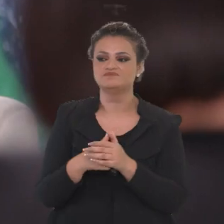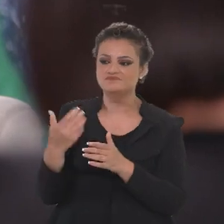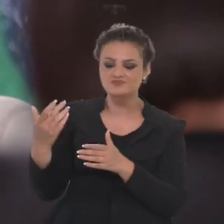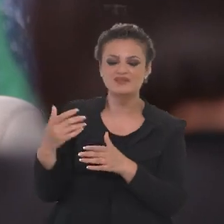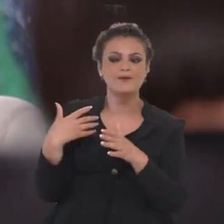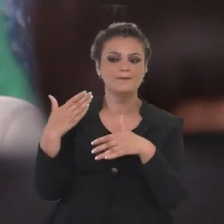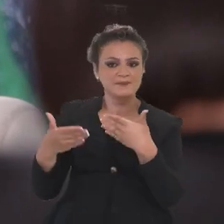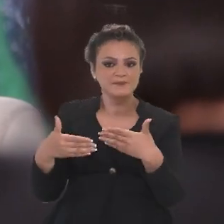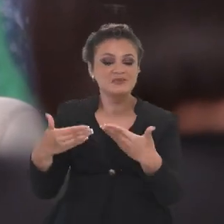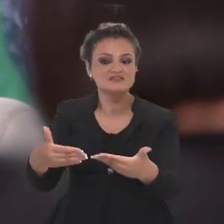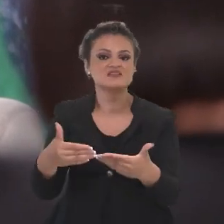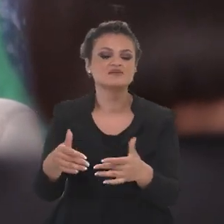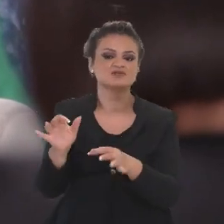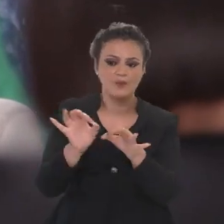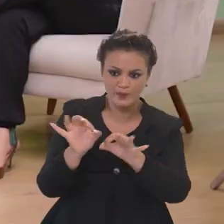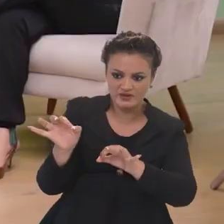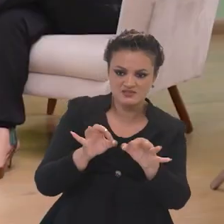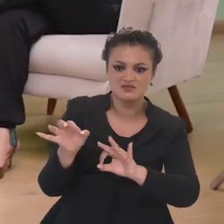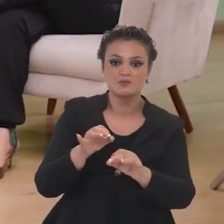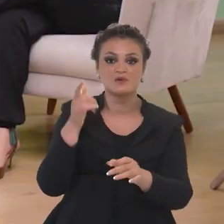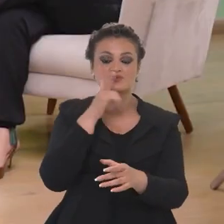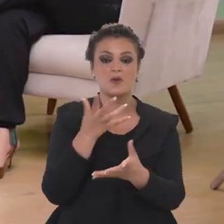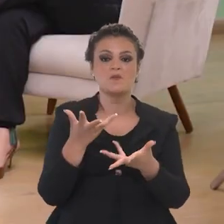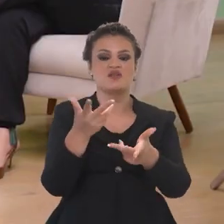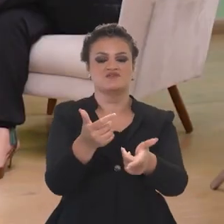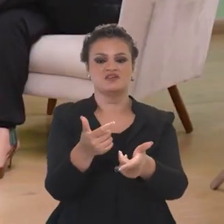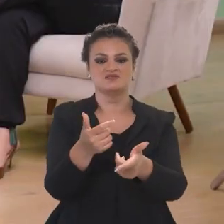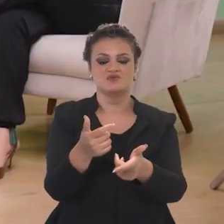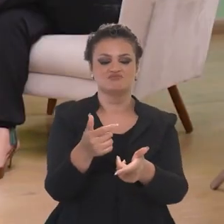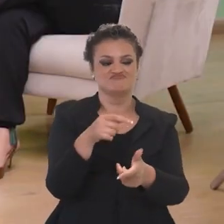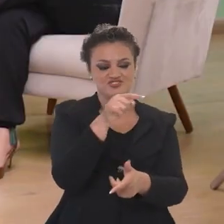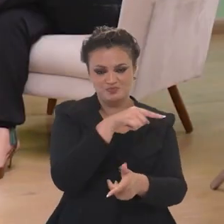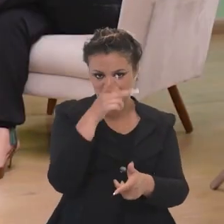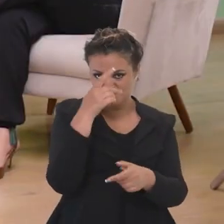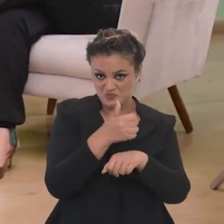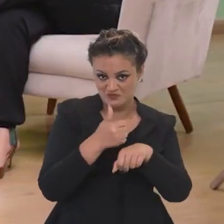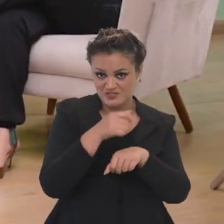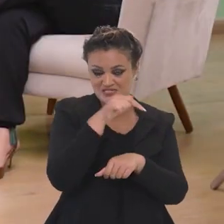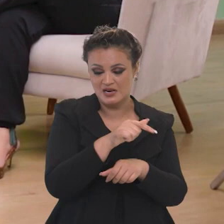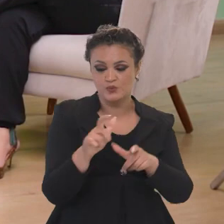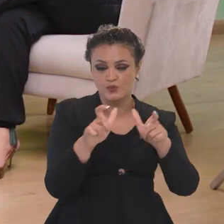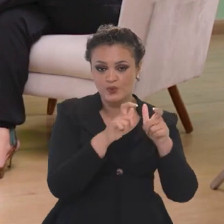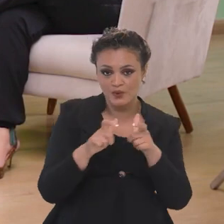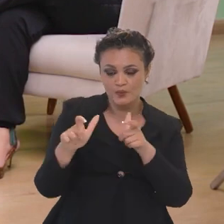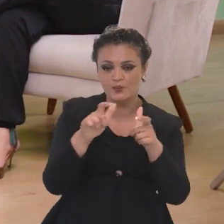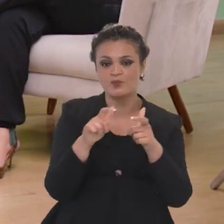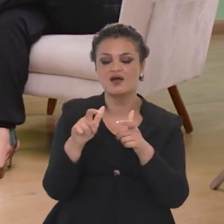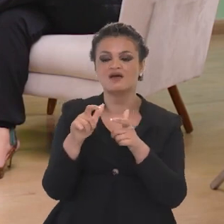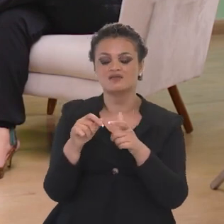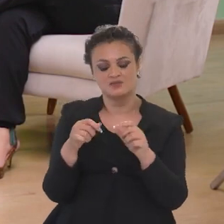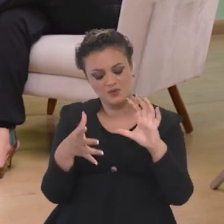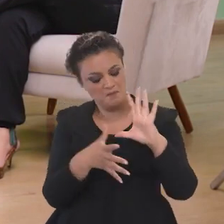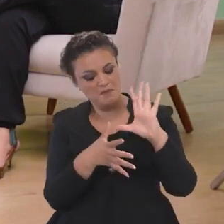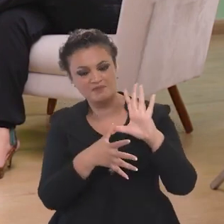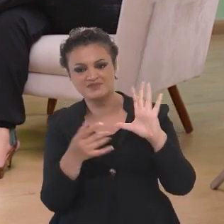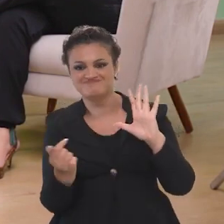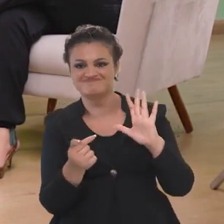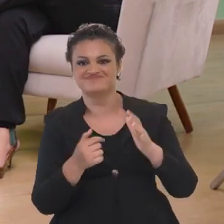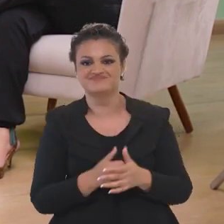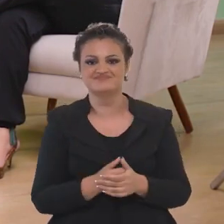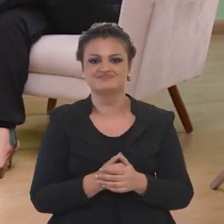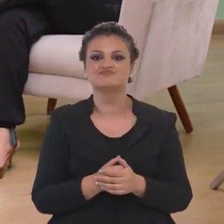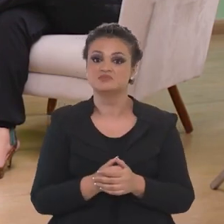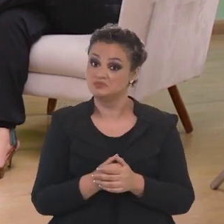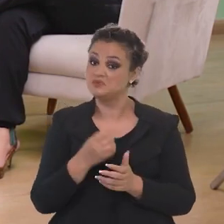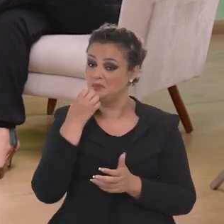ministério está trabalhando para poder gerar a qualificação desta mão de obra em cada lugar, orientado pelo mapa do turismo que o